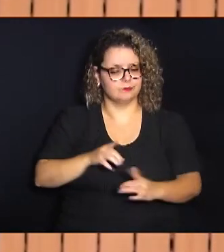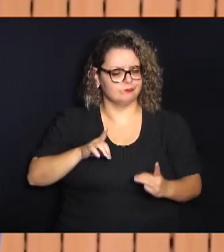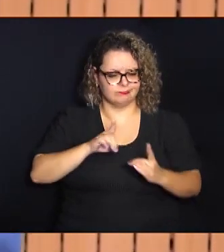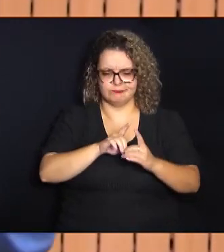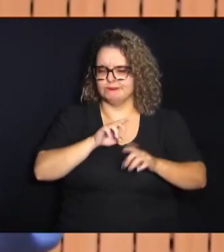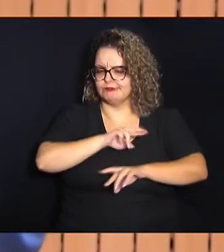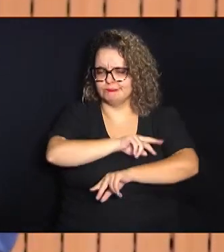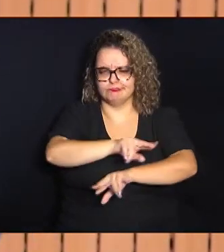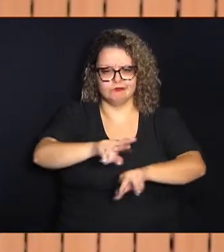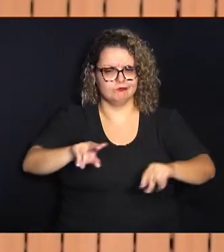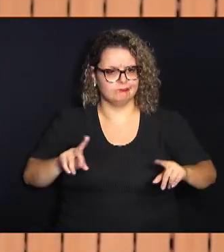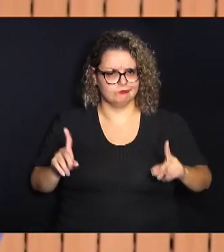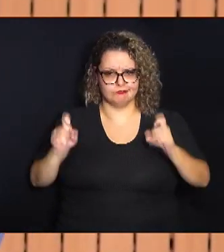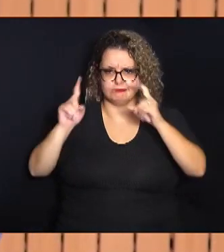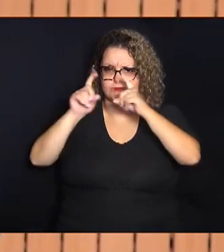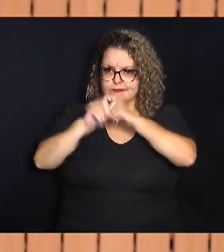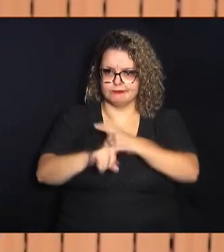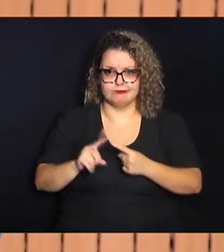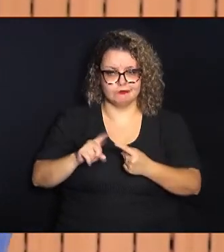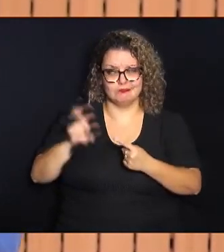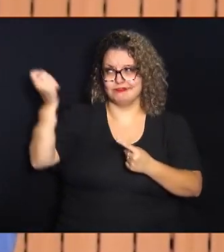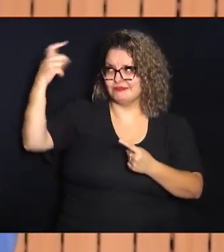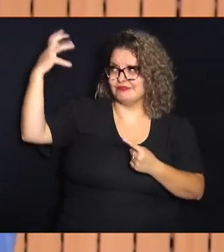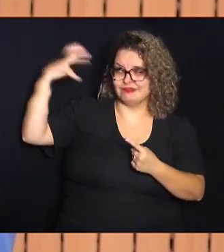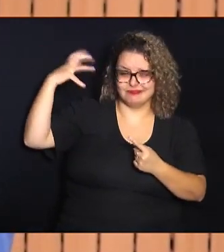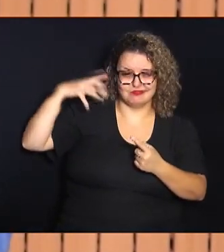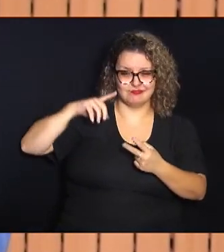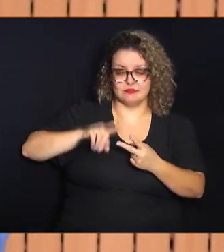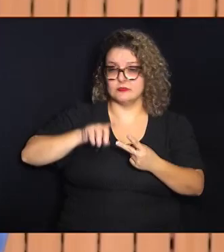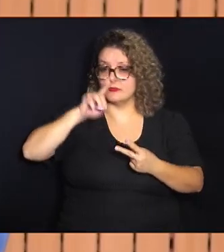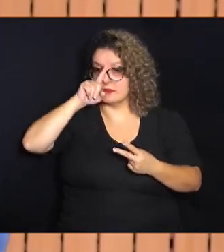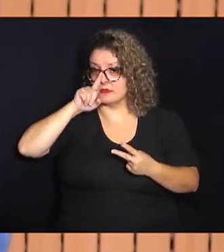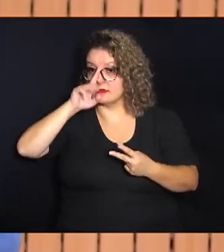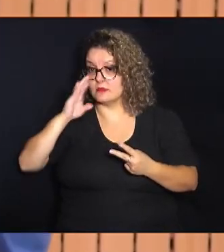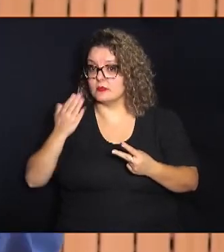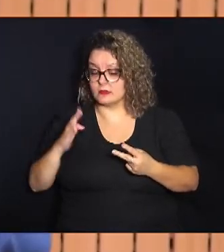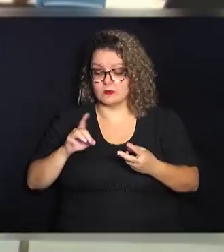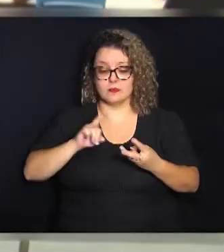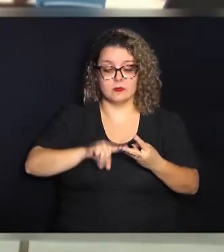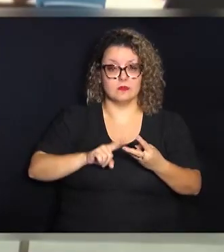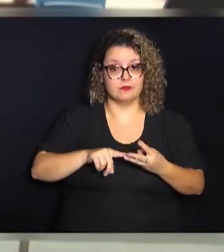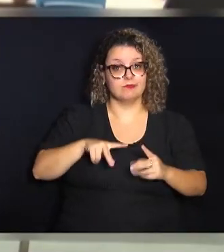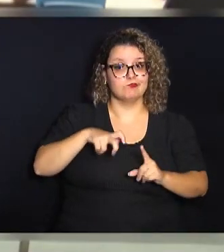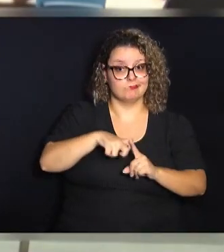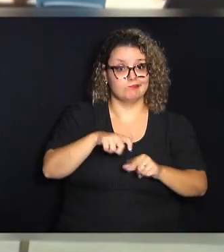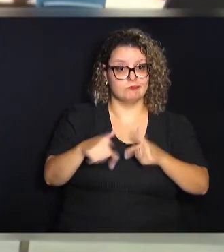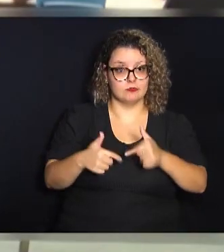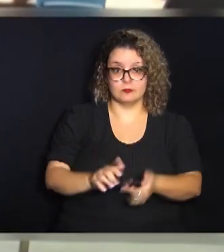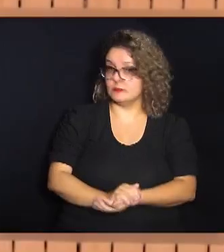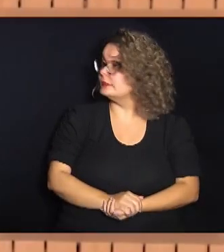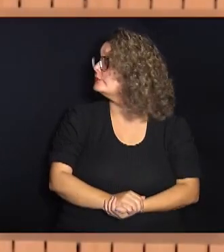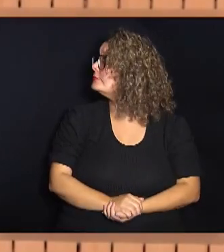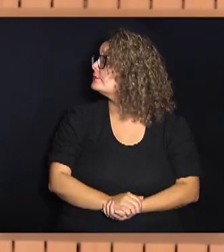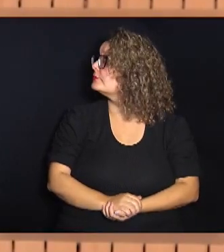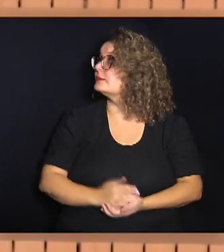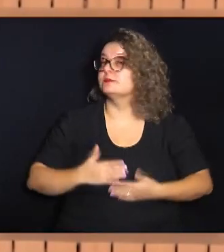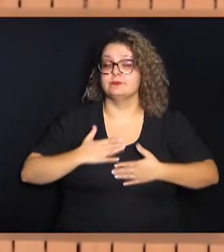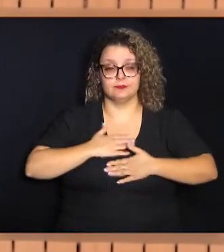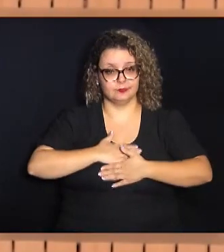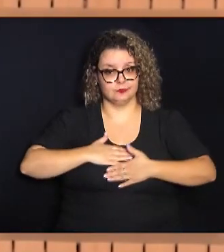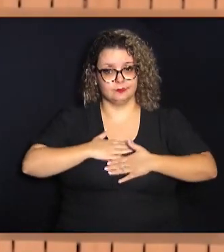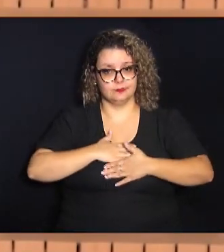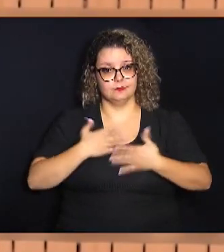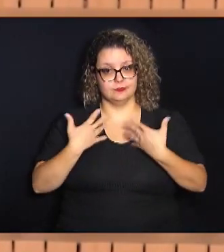desafios como incidência de sol, riscos biológicos e acidentes de trabalho. A satisfação receber aqui os agentes